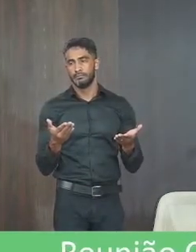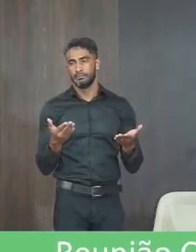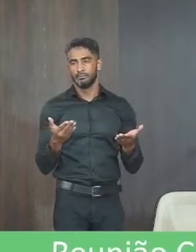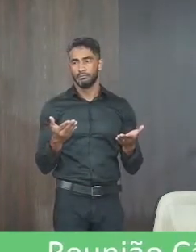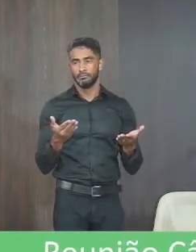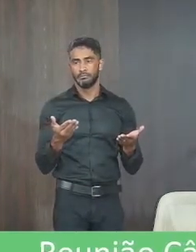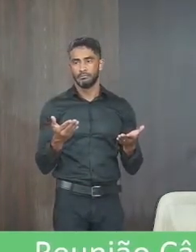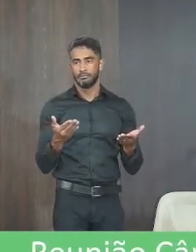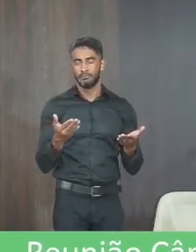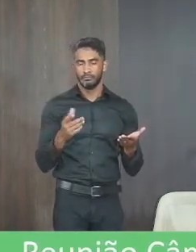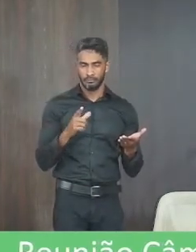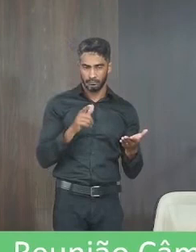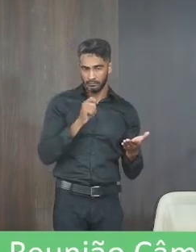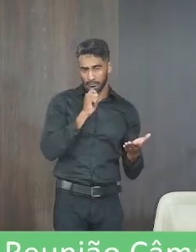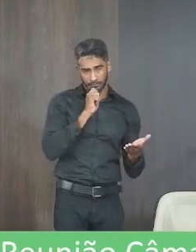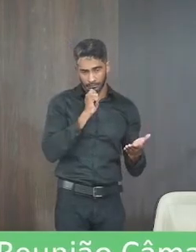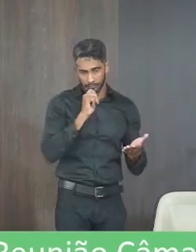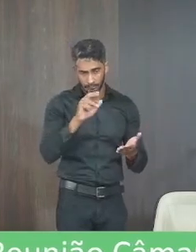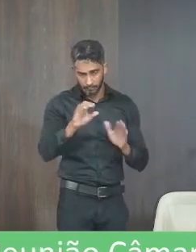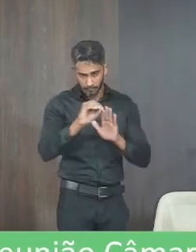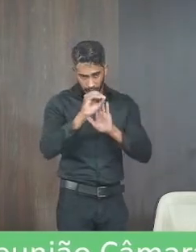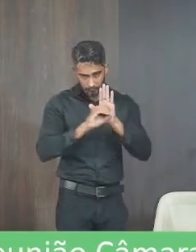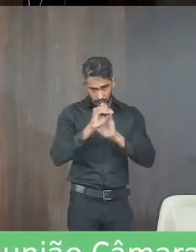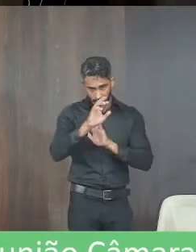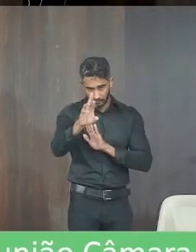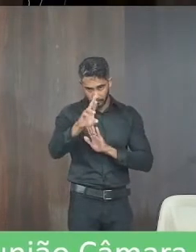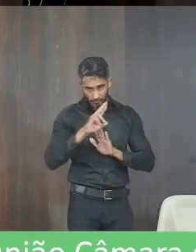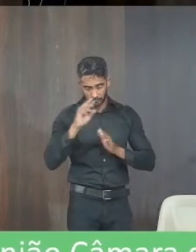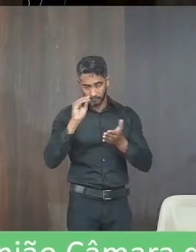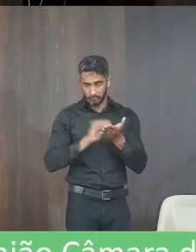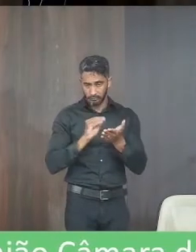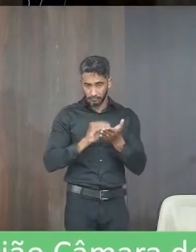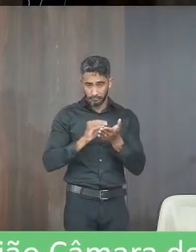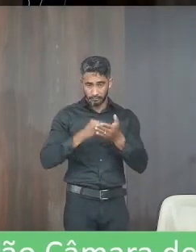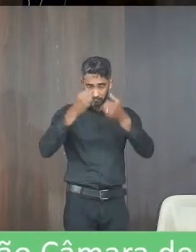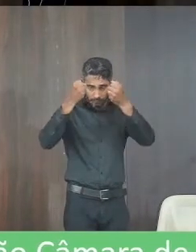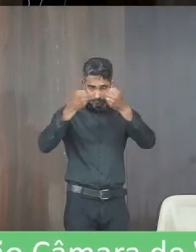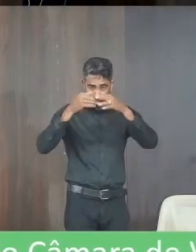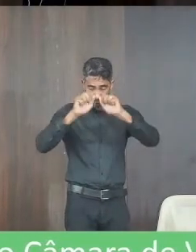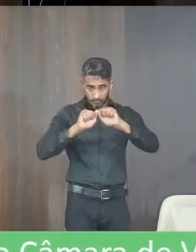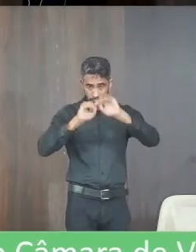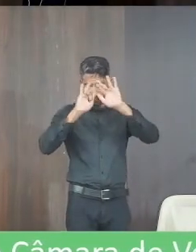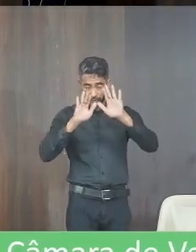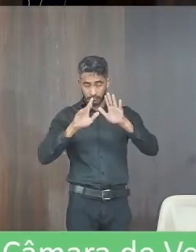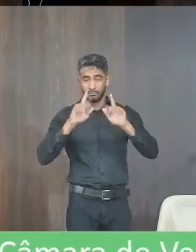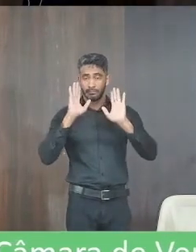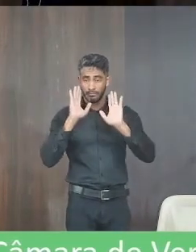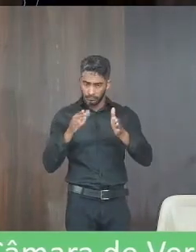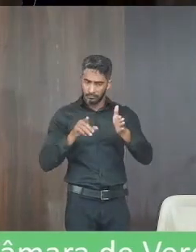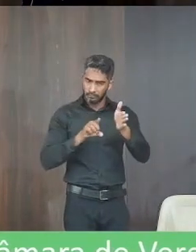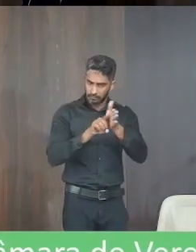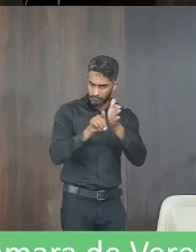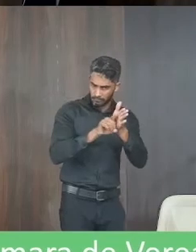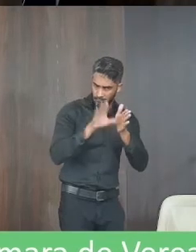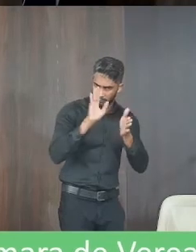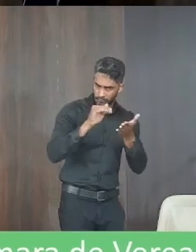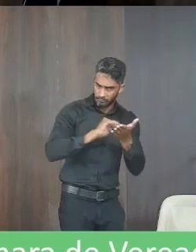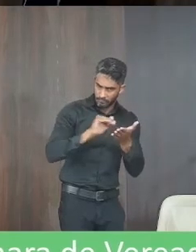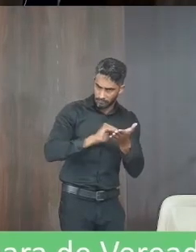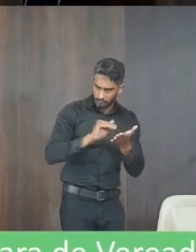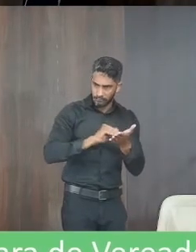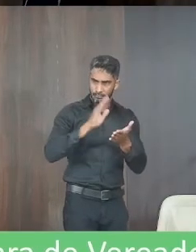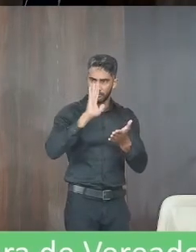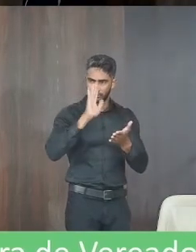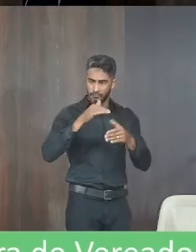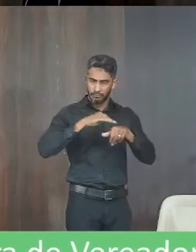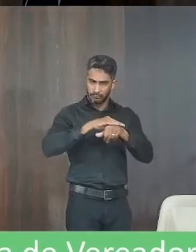trouxemos ainda o ofício em resposta porque ainda resta essa parte para esclarecer mas já adiantando que nós já procuramos o secretário já estamos em